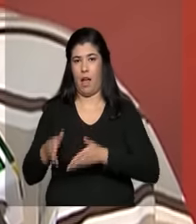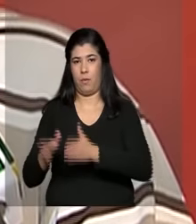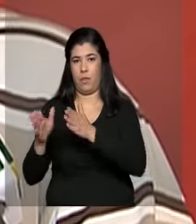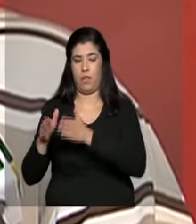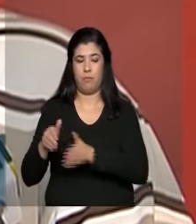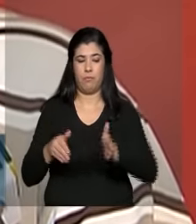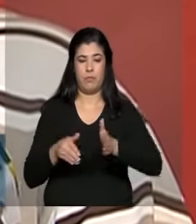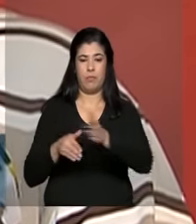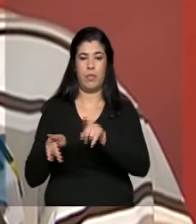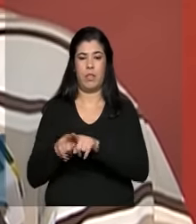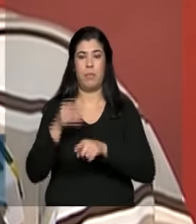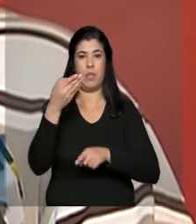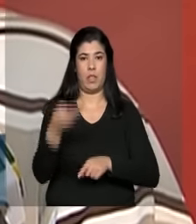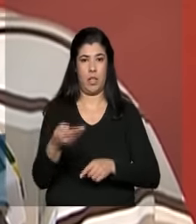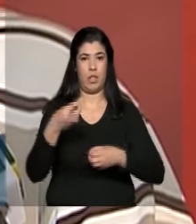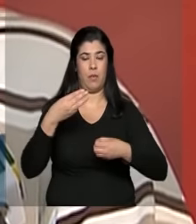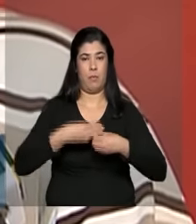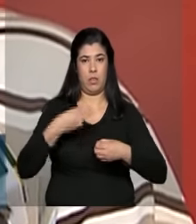Cabrobó cresceu.